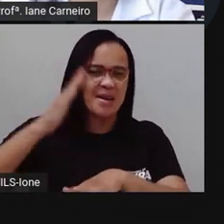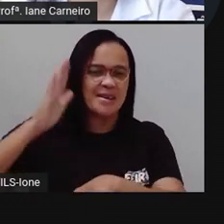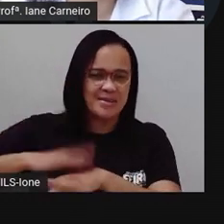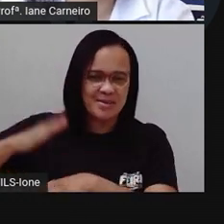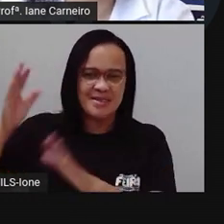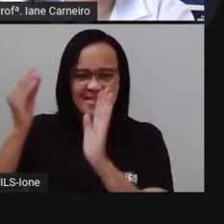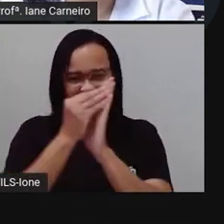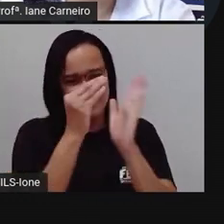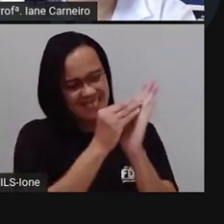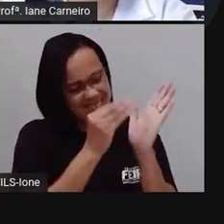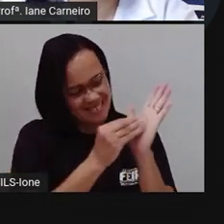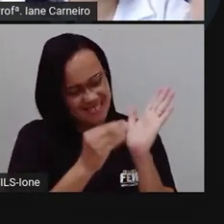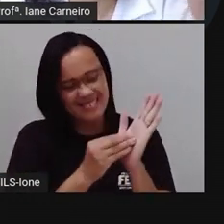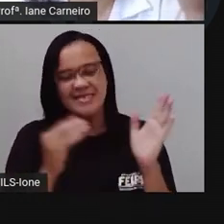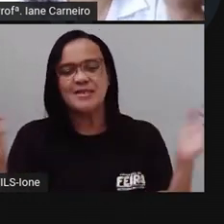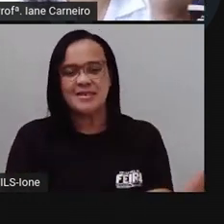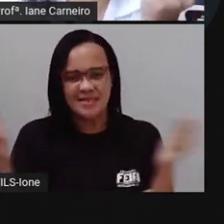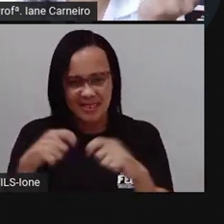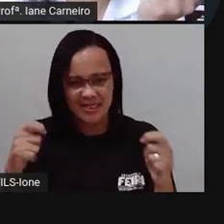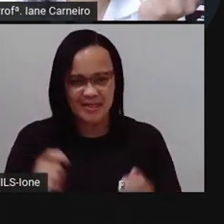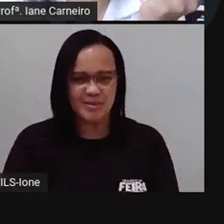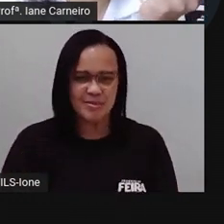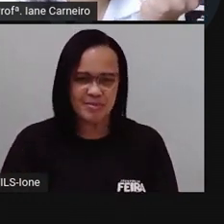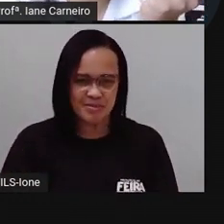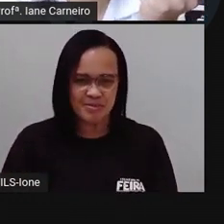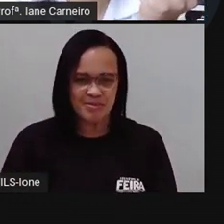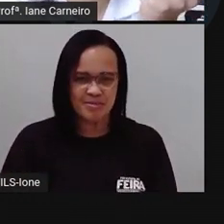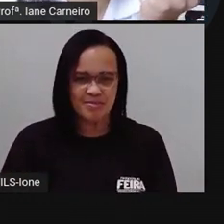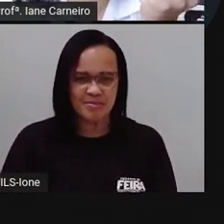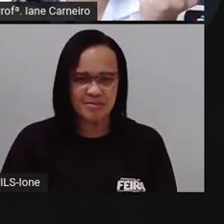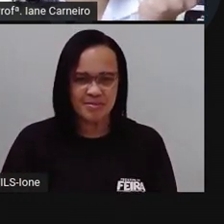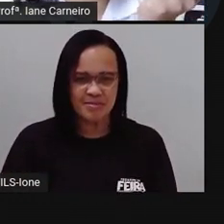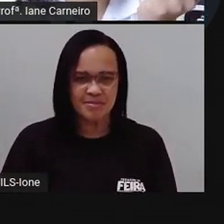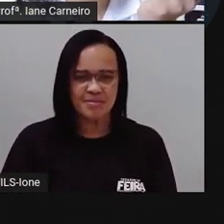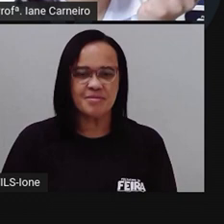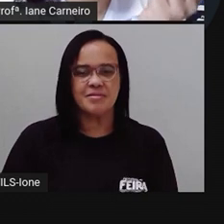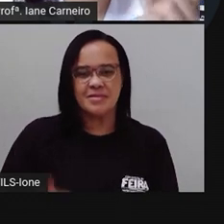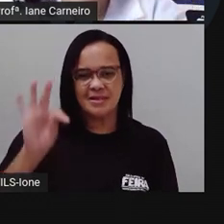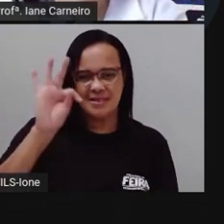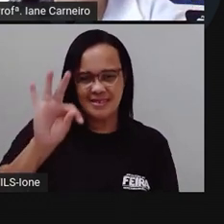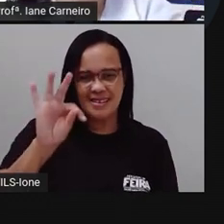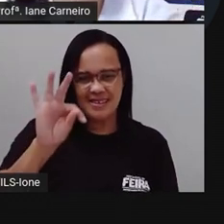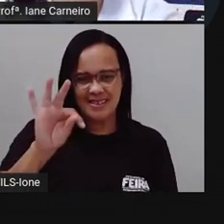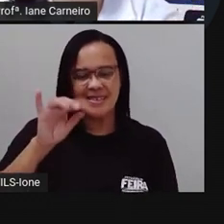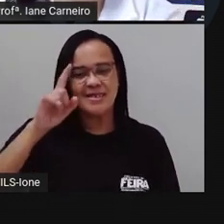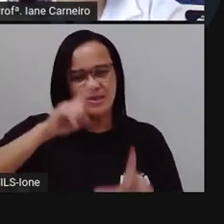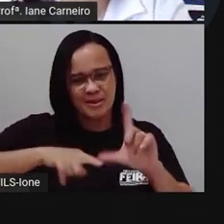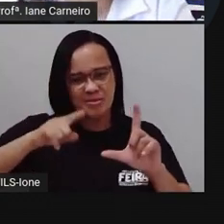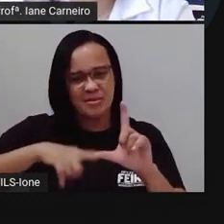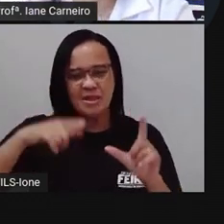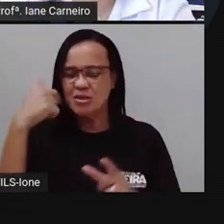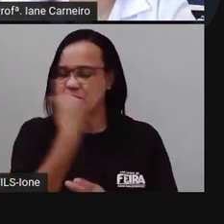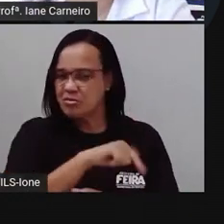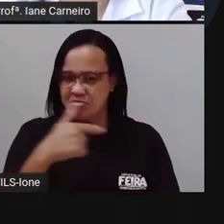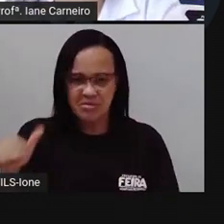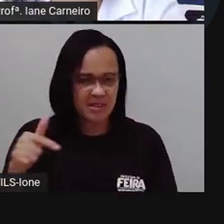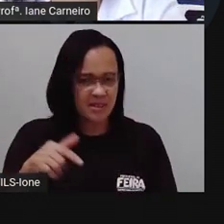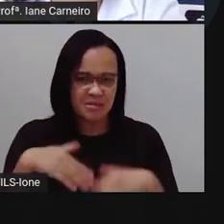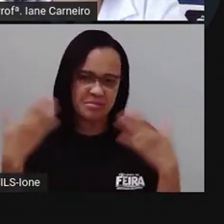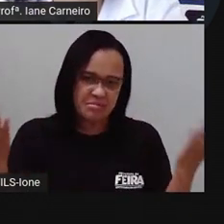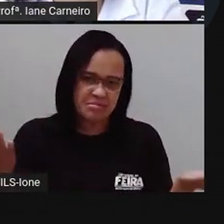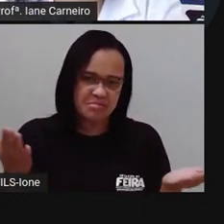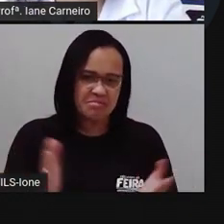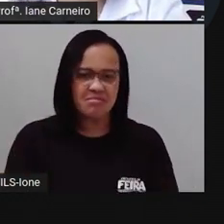colocar. Ó, a letra T também não tem lá na